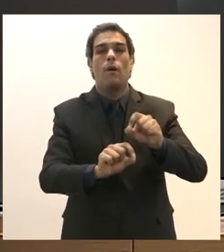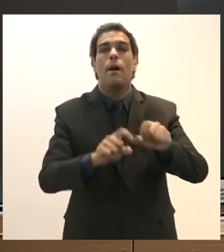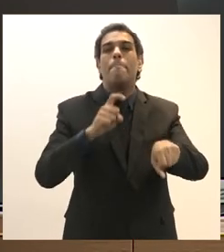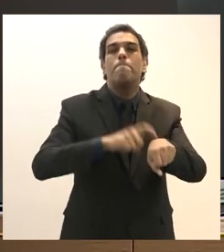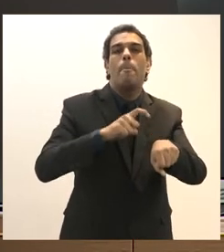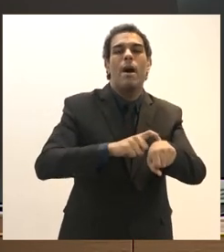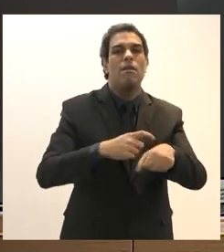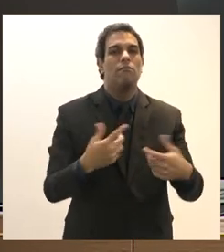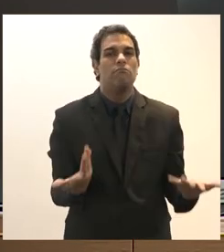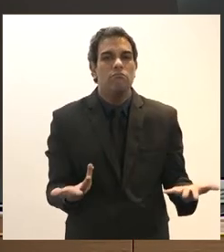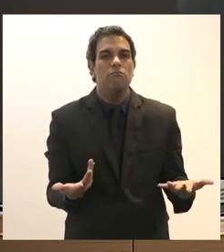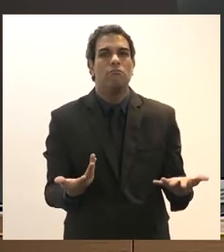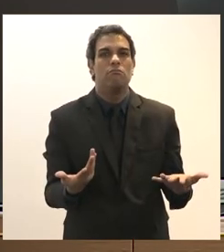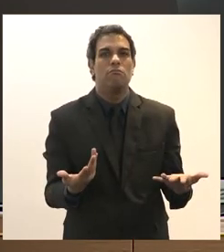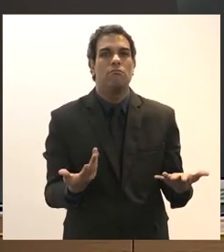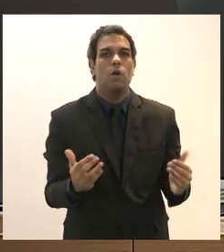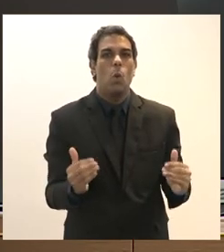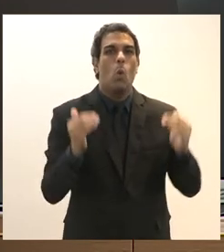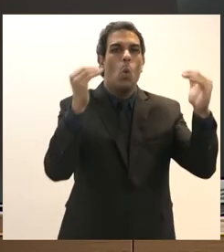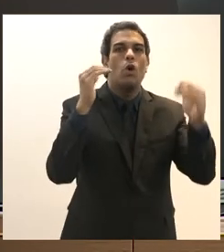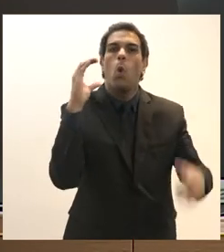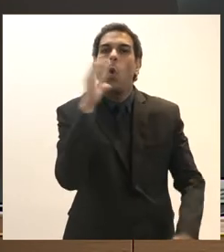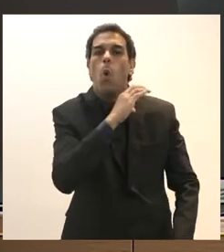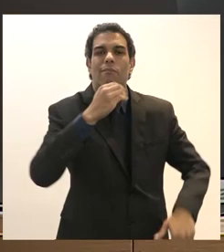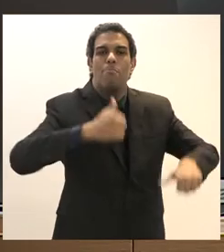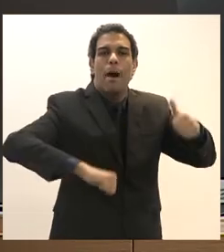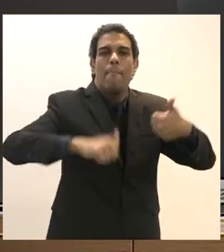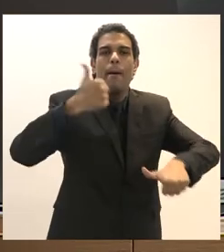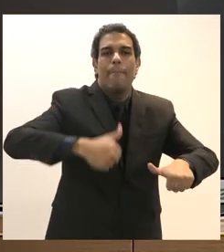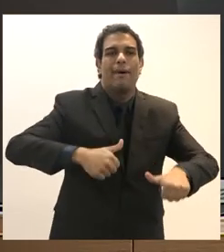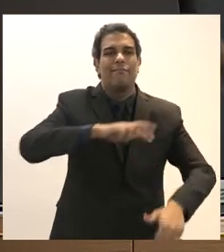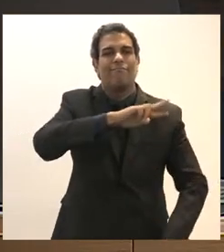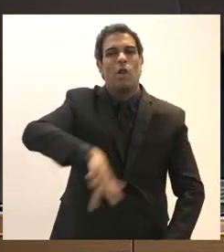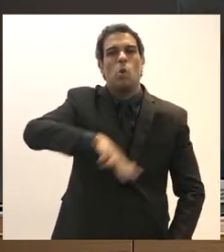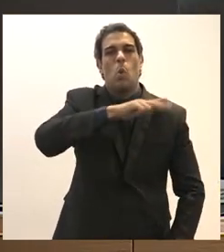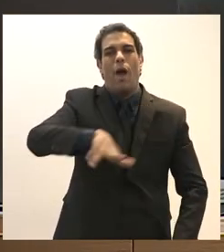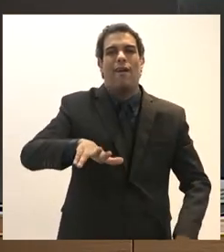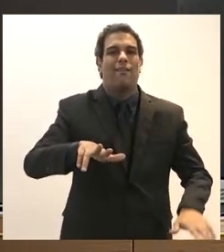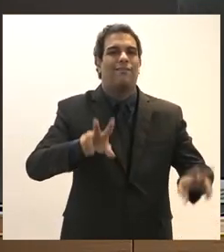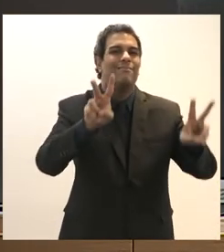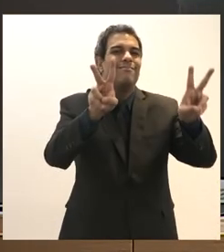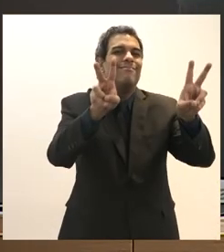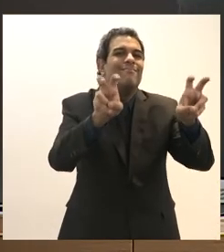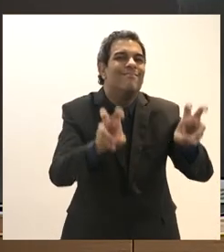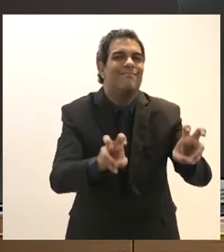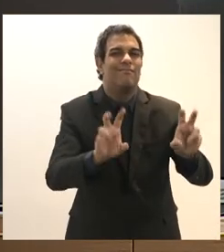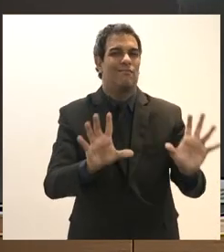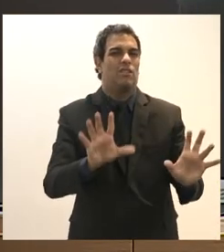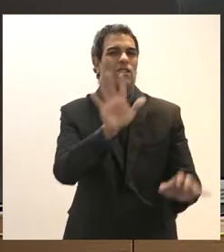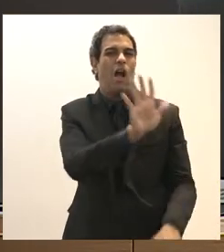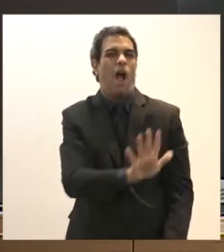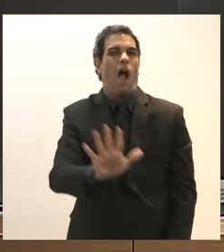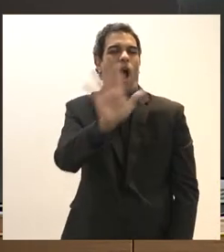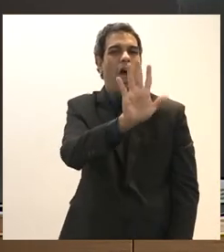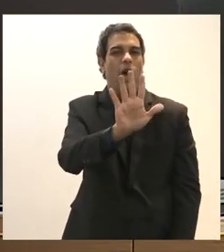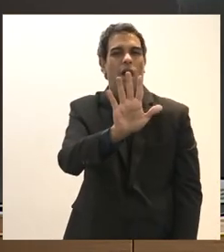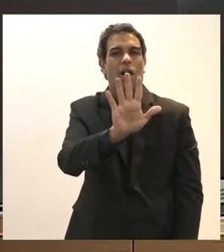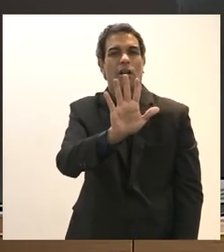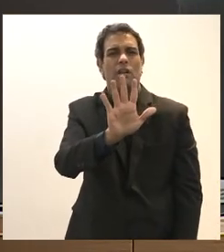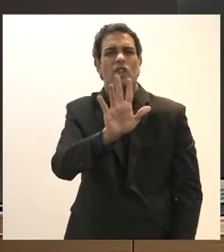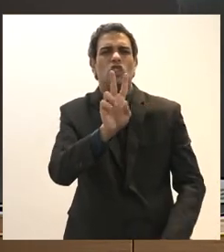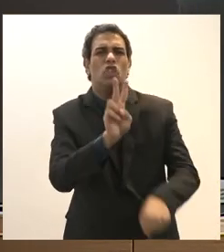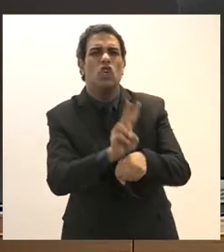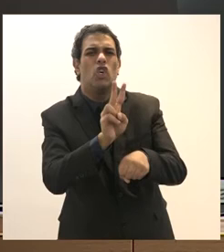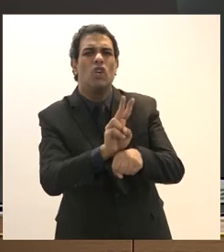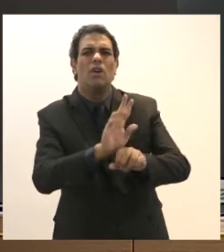de relevância e urgência não para qualquer já já houve medida provisória até para